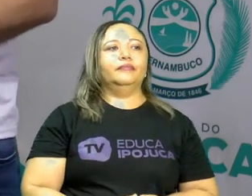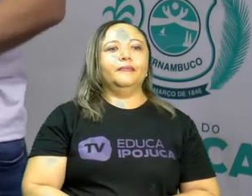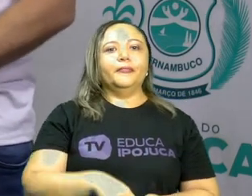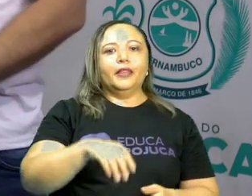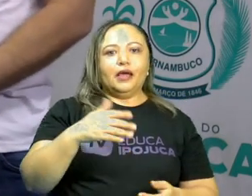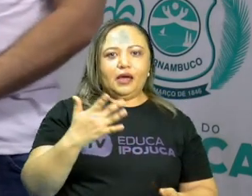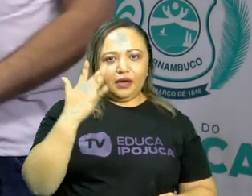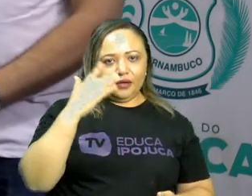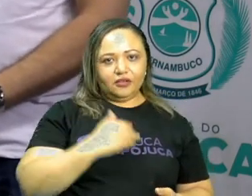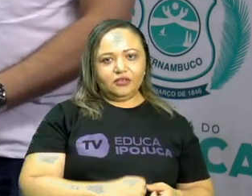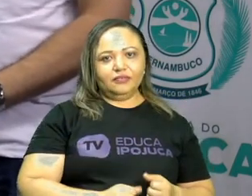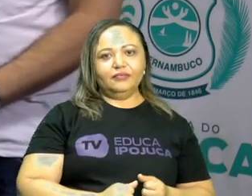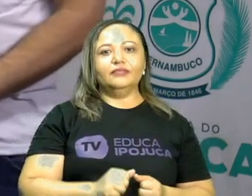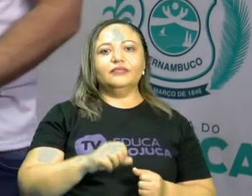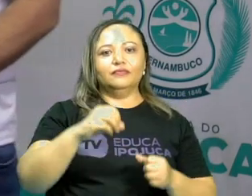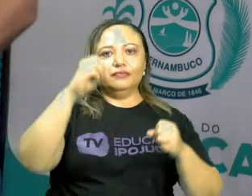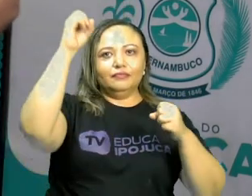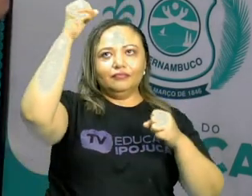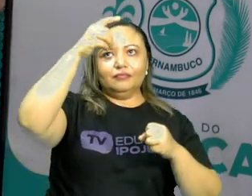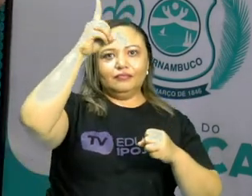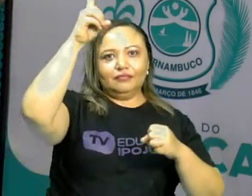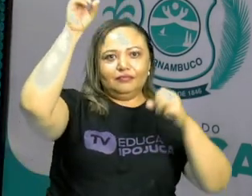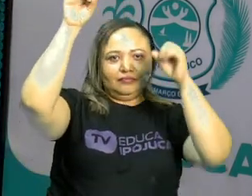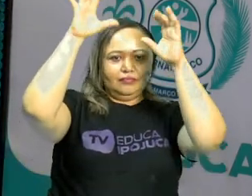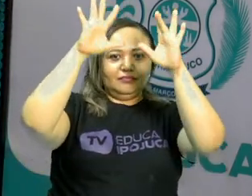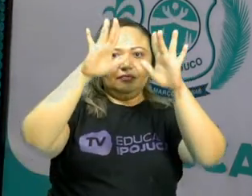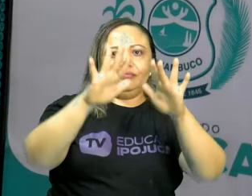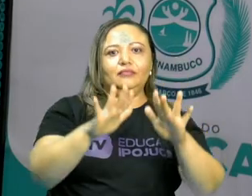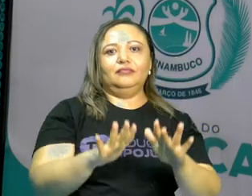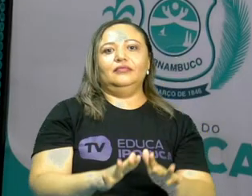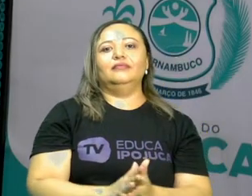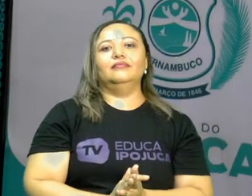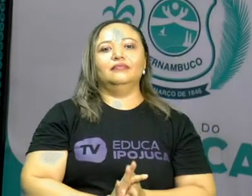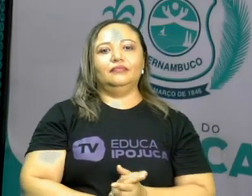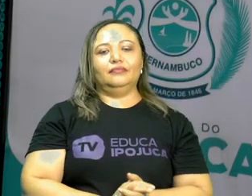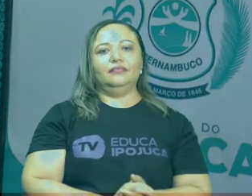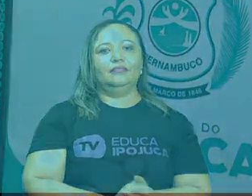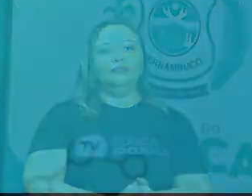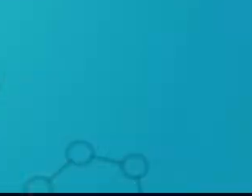aproveitado a aula. Fiquem com Deus e um abraço.